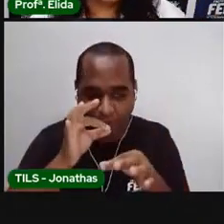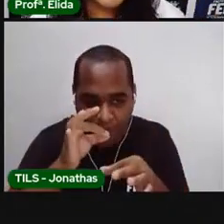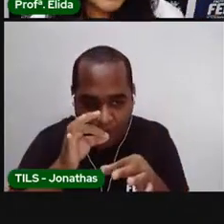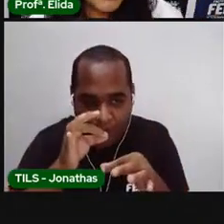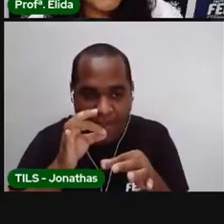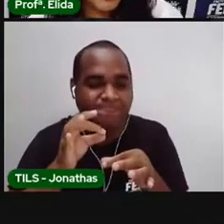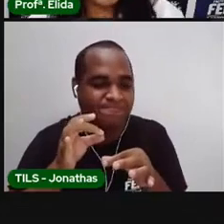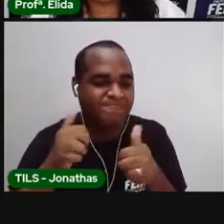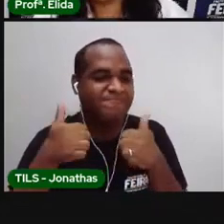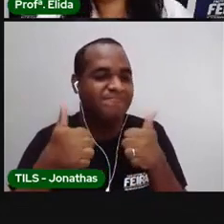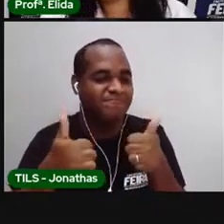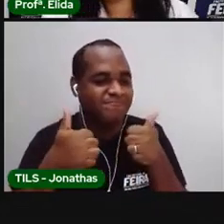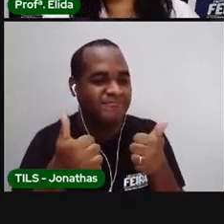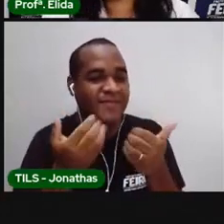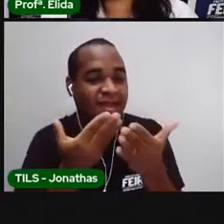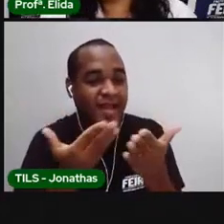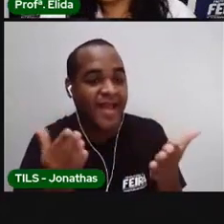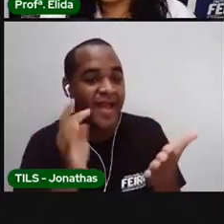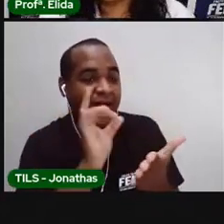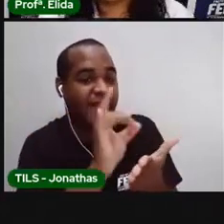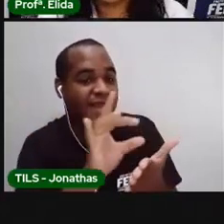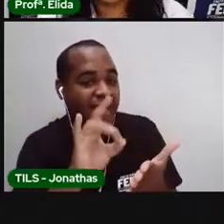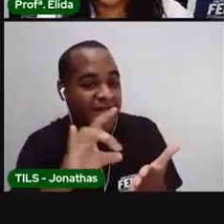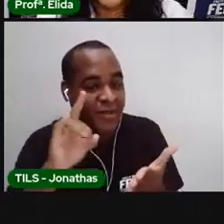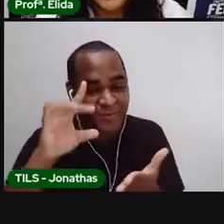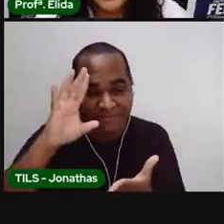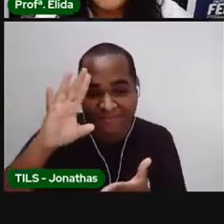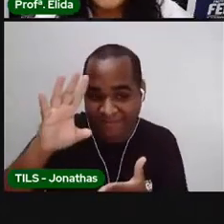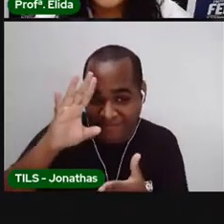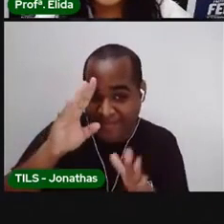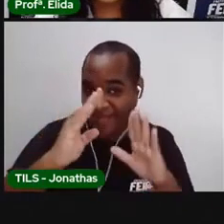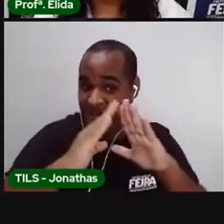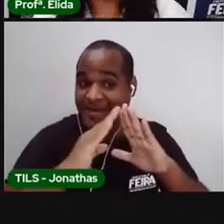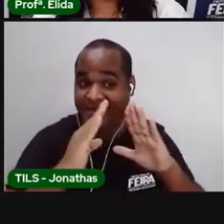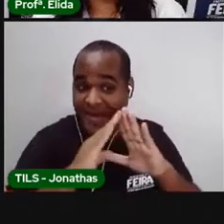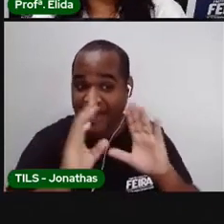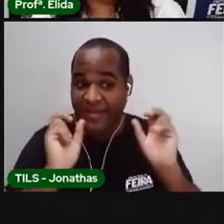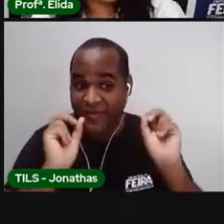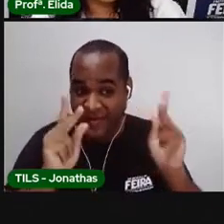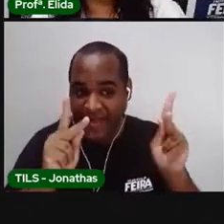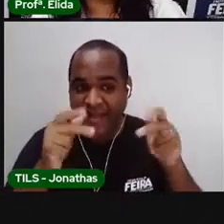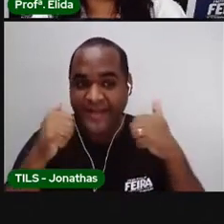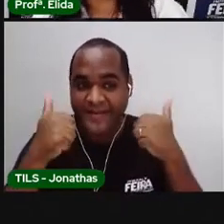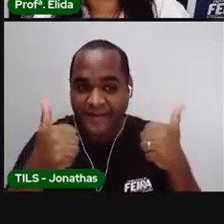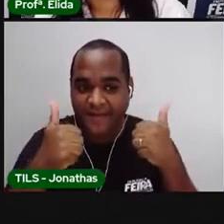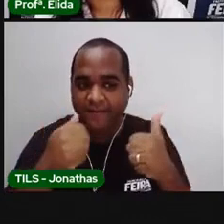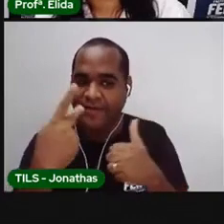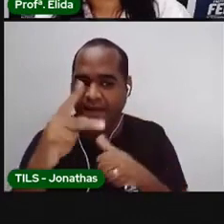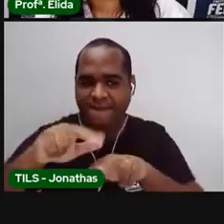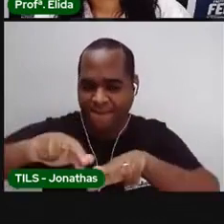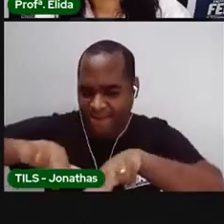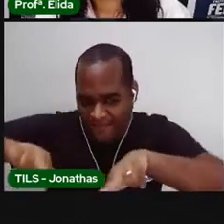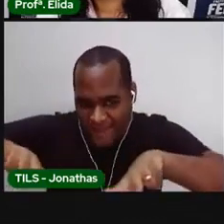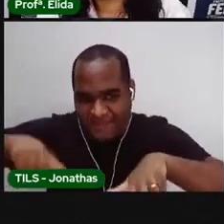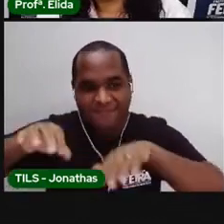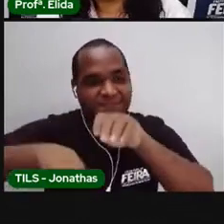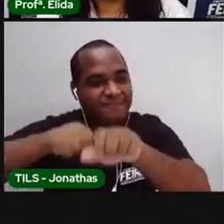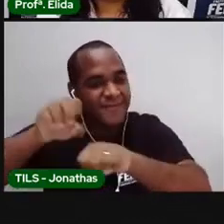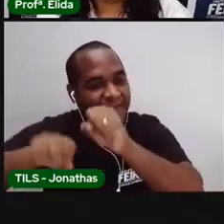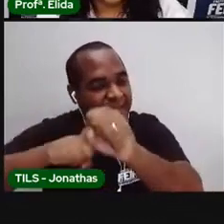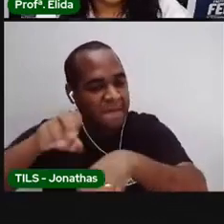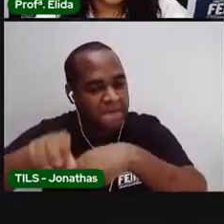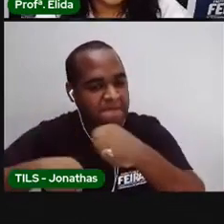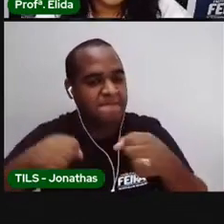Dessa mesma forma, você vai fazer lá na sua atividade em casa. Você vai pegar os objetos, colocar